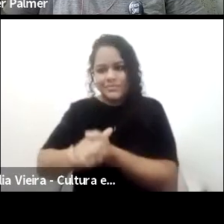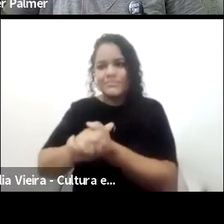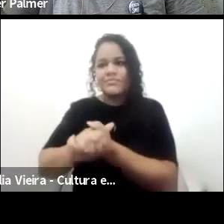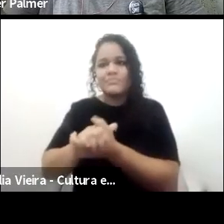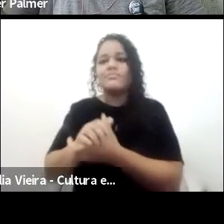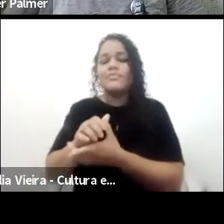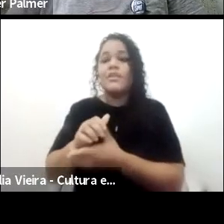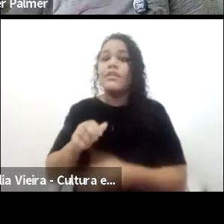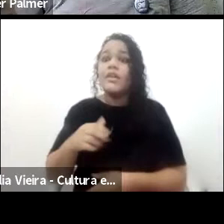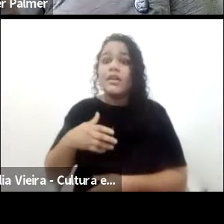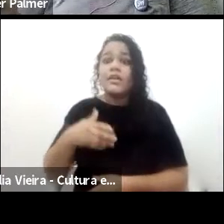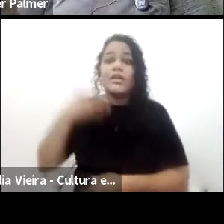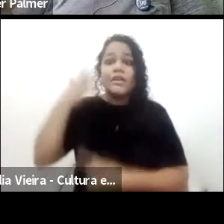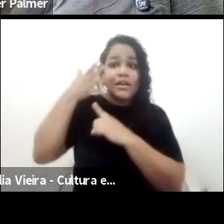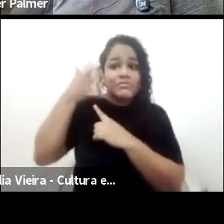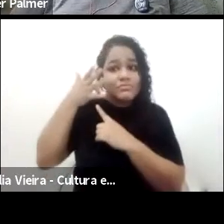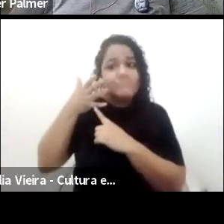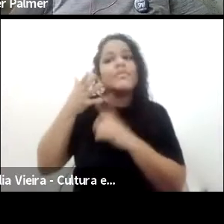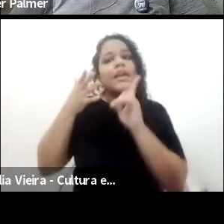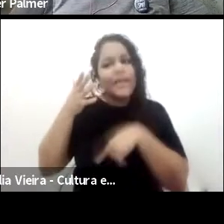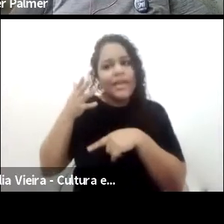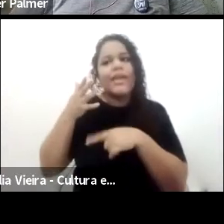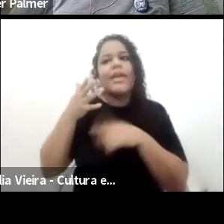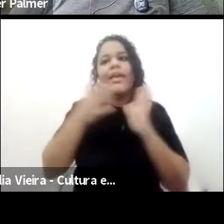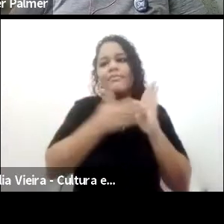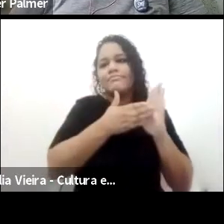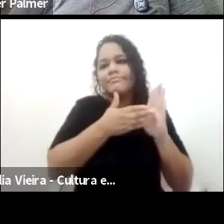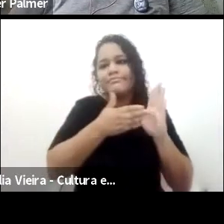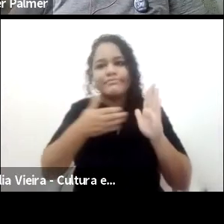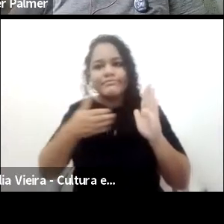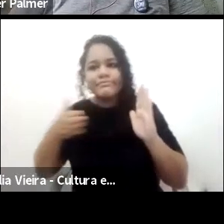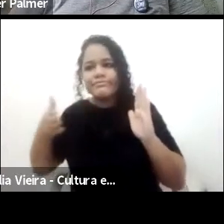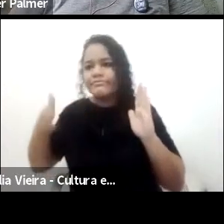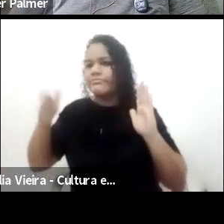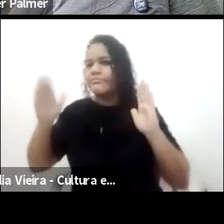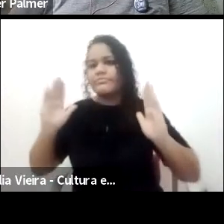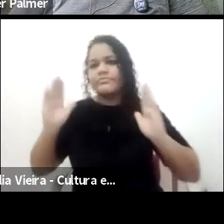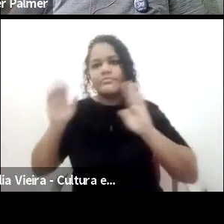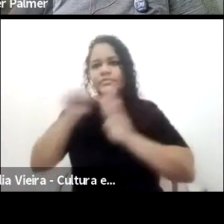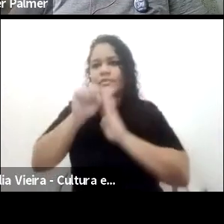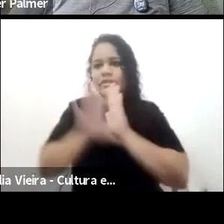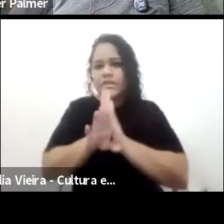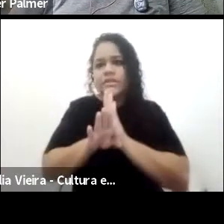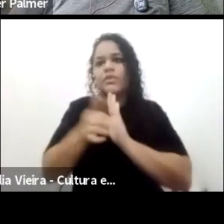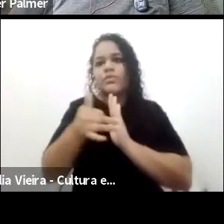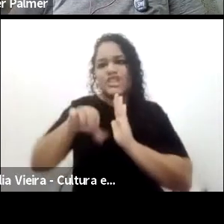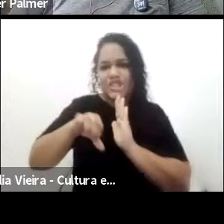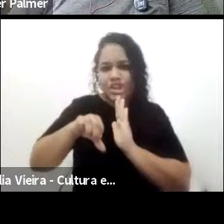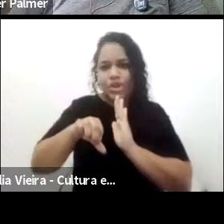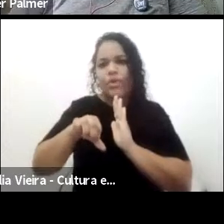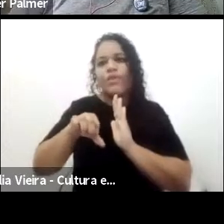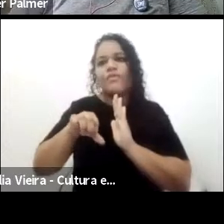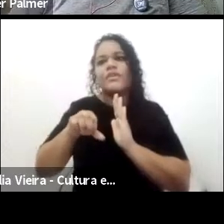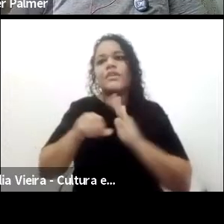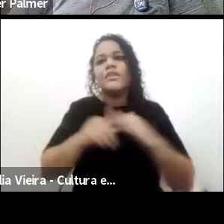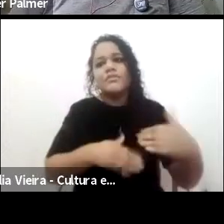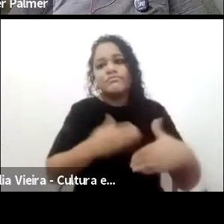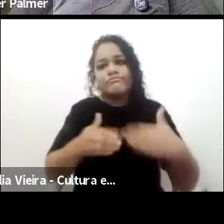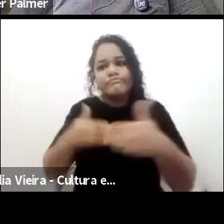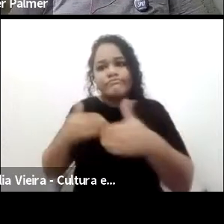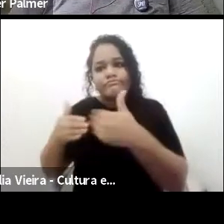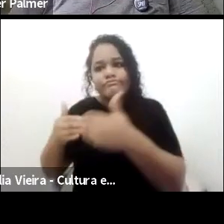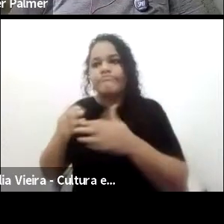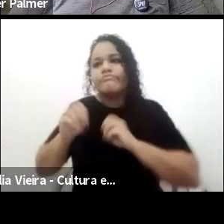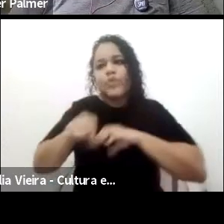discurso que vai perpassar o século XIX, no fortalecimento da educação feminina, a ideia de preparação, principalmente